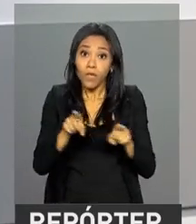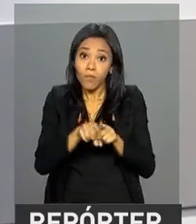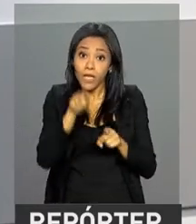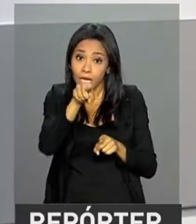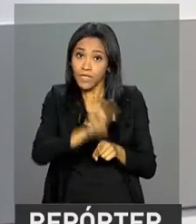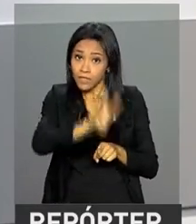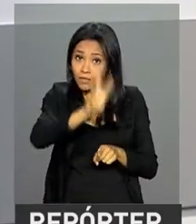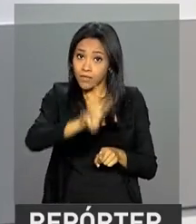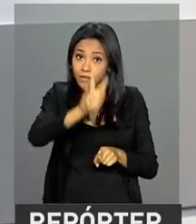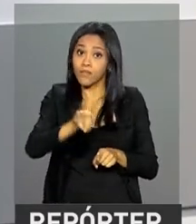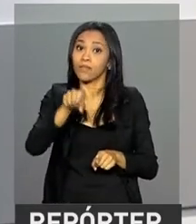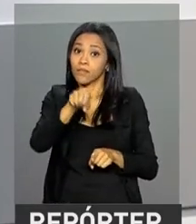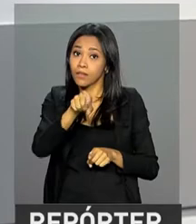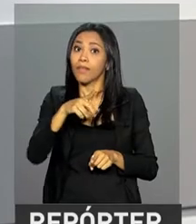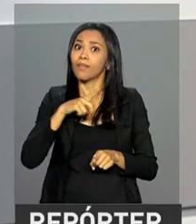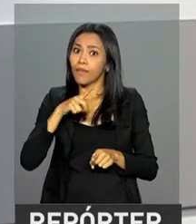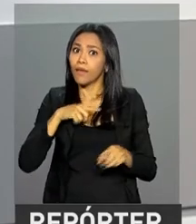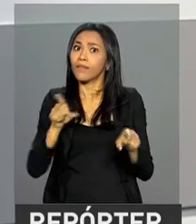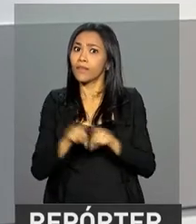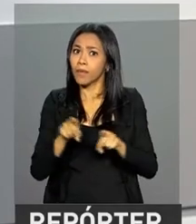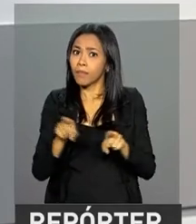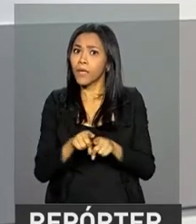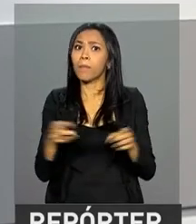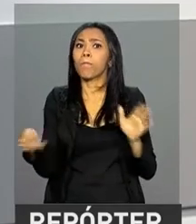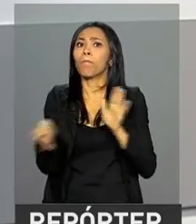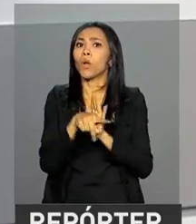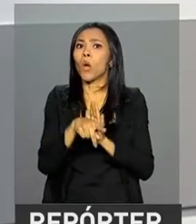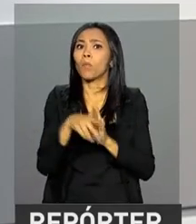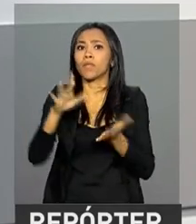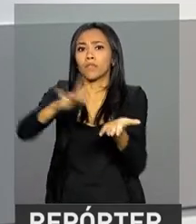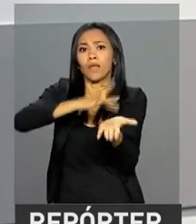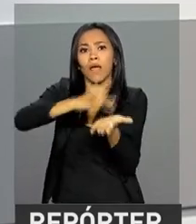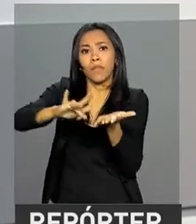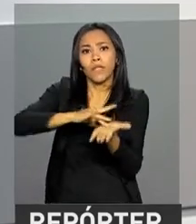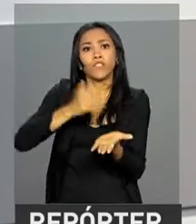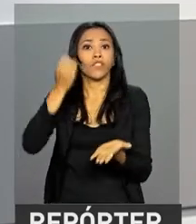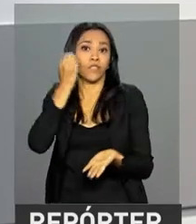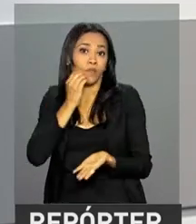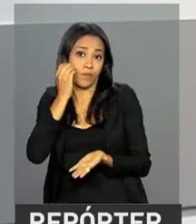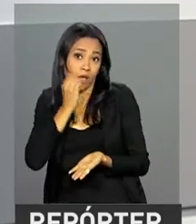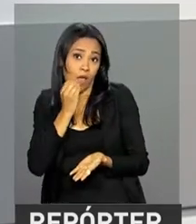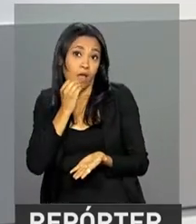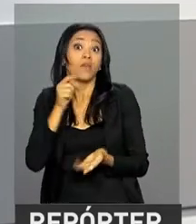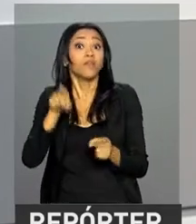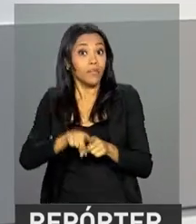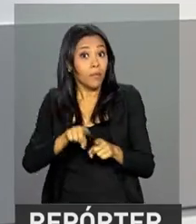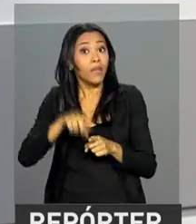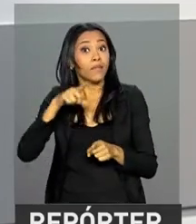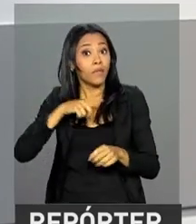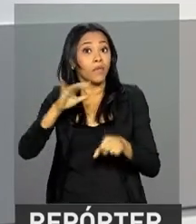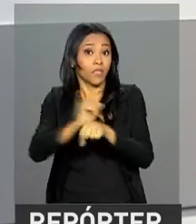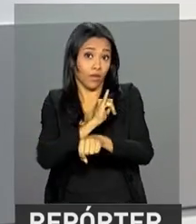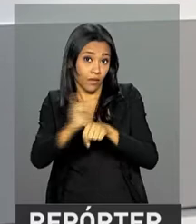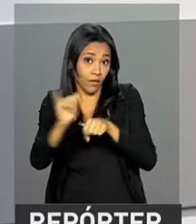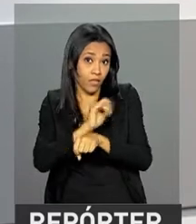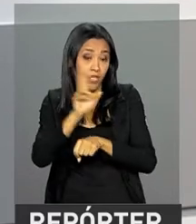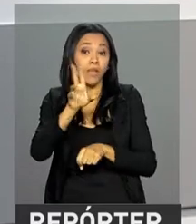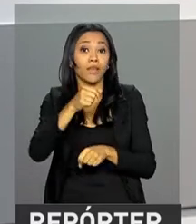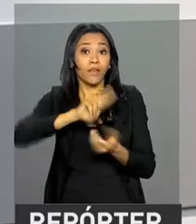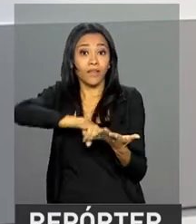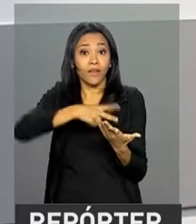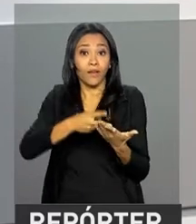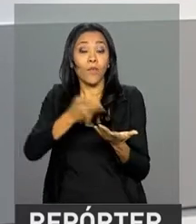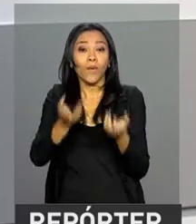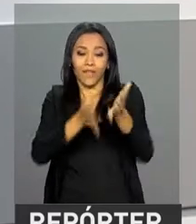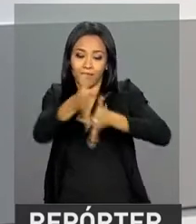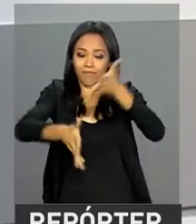microempreendedor individual tem também uma versão própria para acesso via tablet e celular. E além disso, dispõe de uma ferramenta que traduz